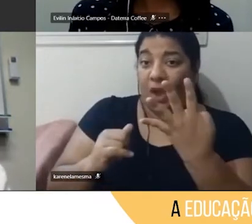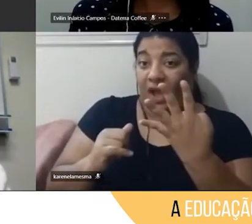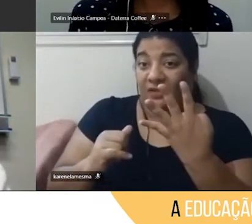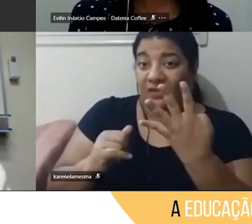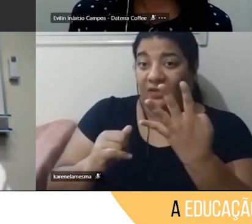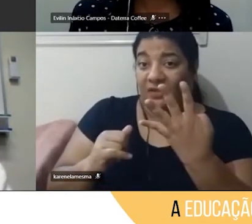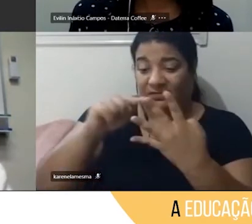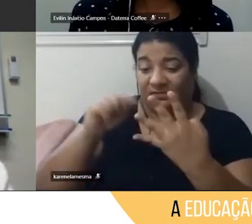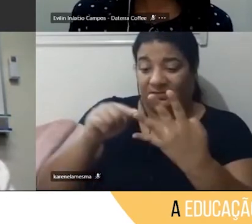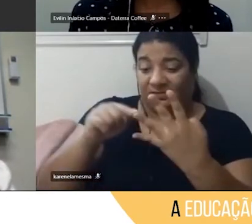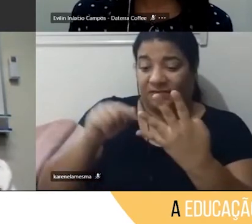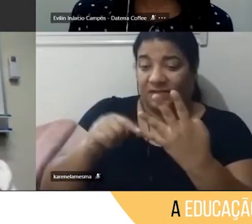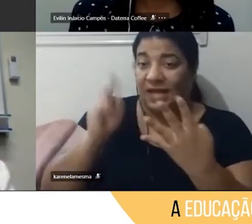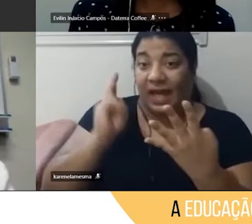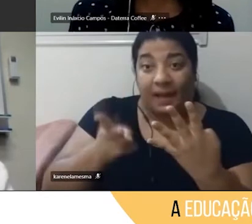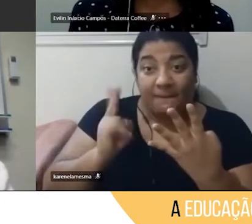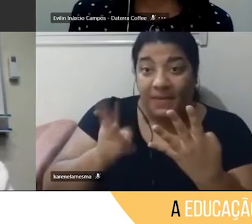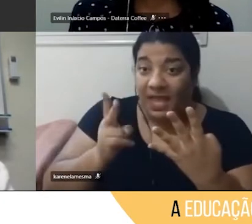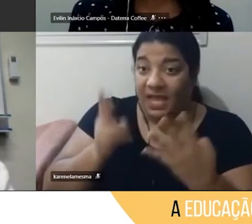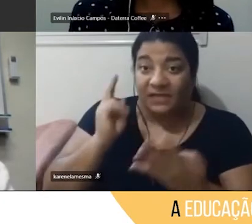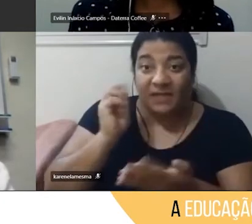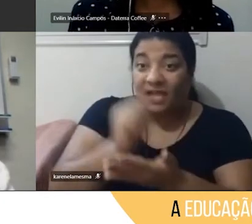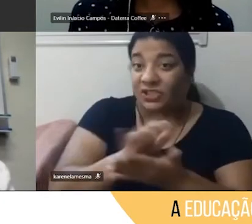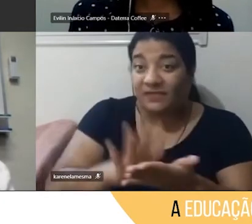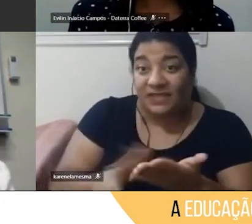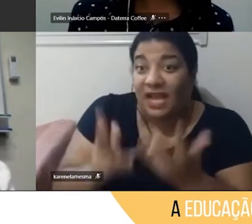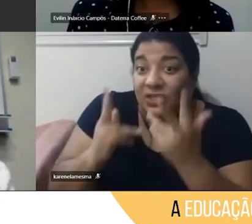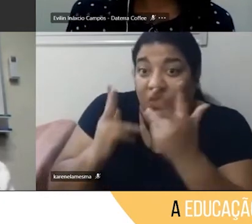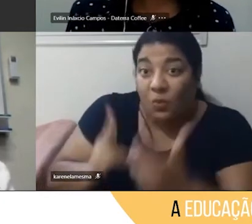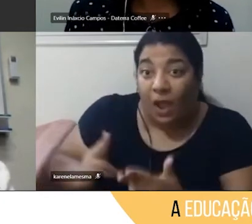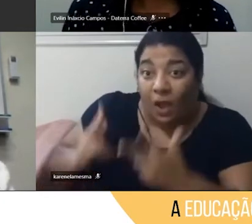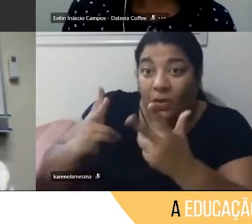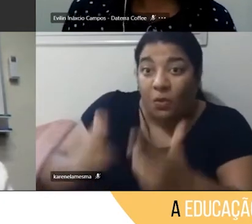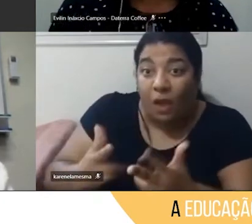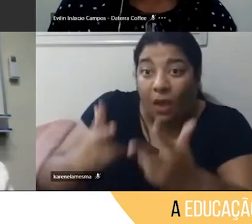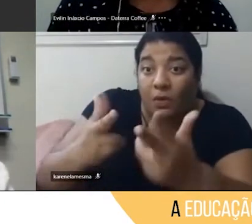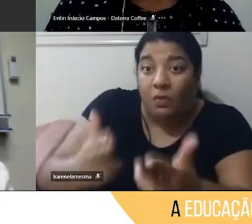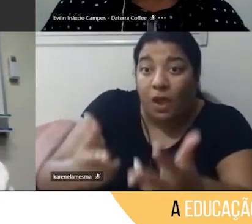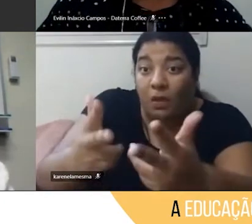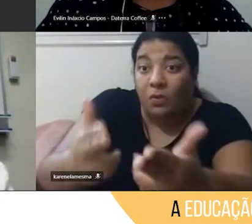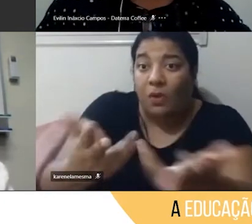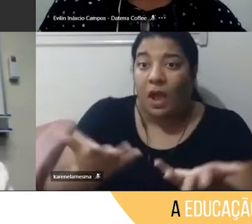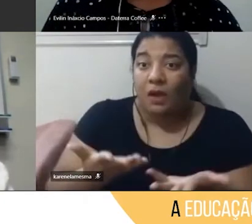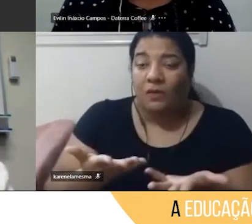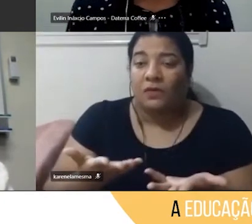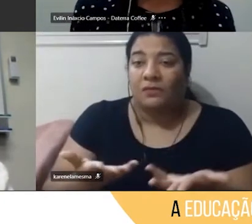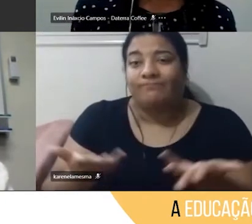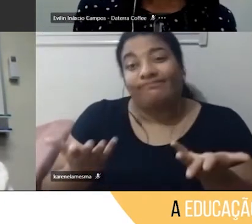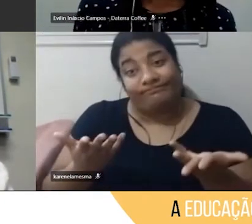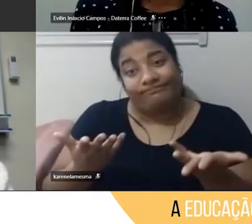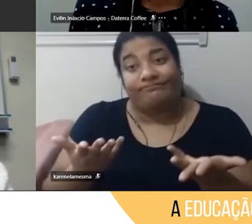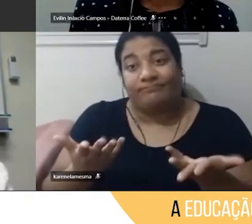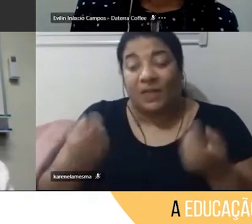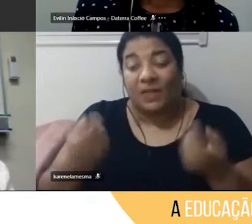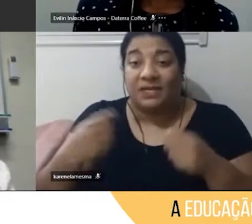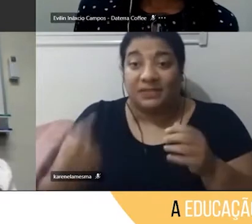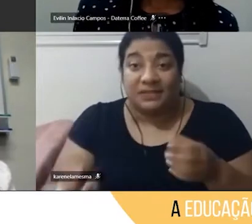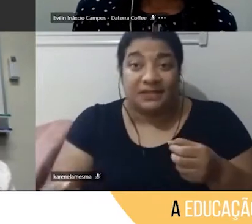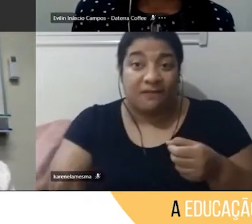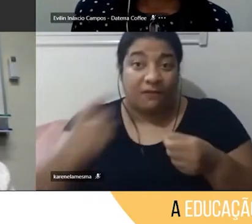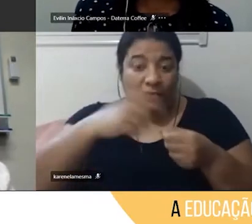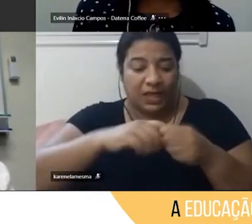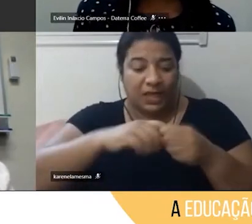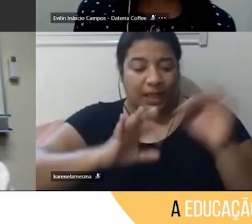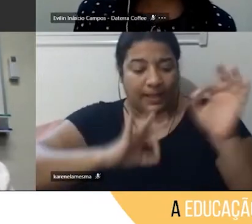e isso acontece, né, a gente aprendeu assim lá atrás, mas como é que eu olho para o meu plano de aula e faço diferente, porque eu